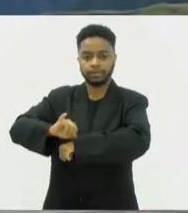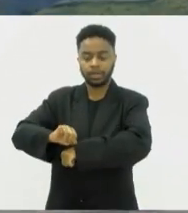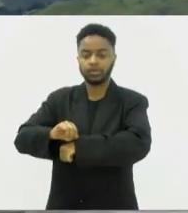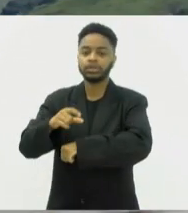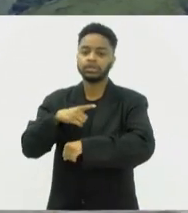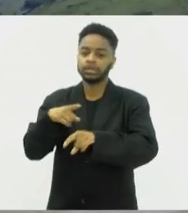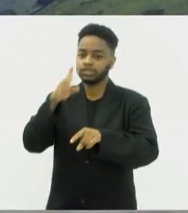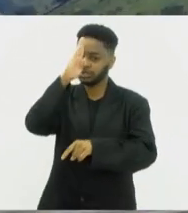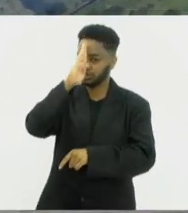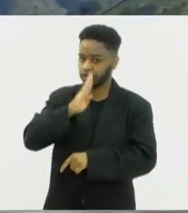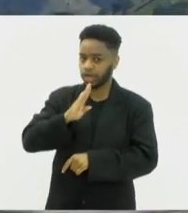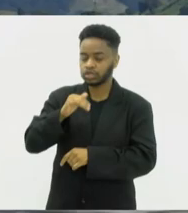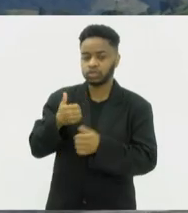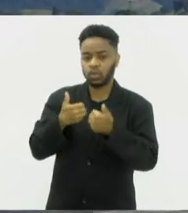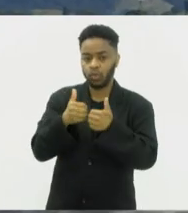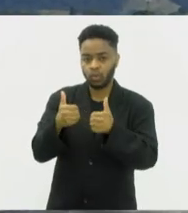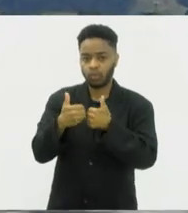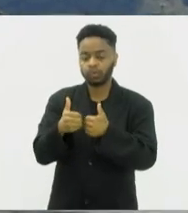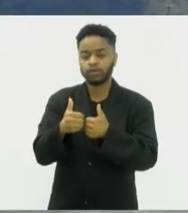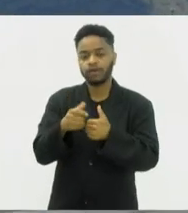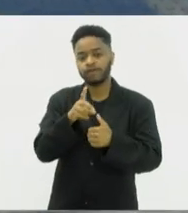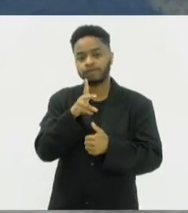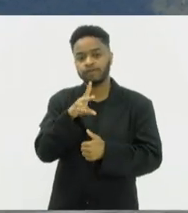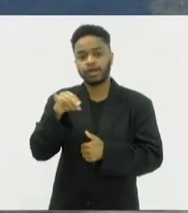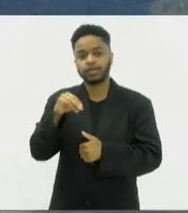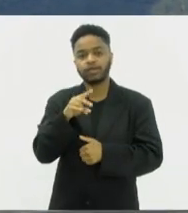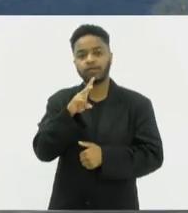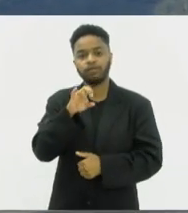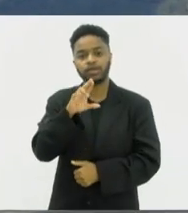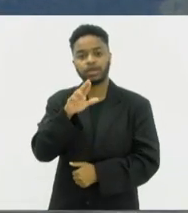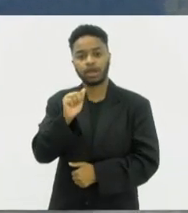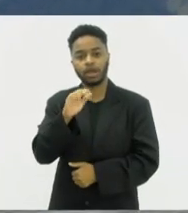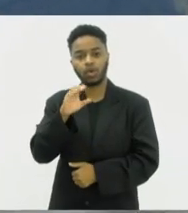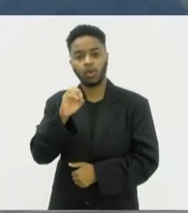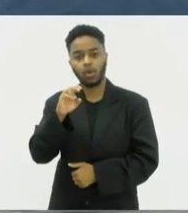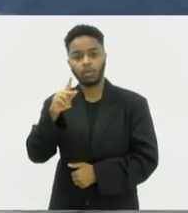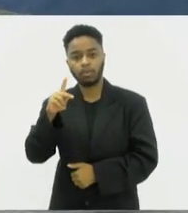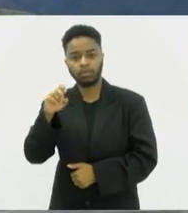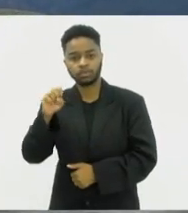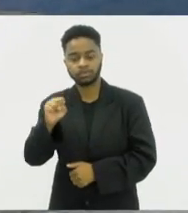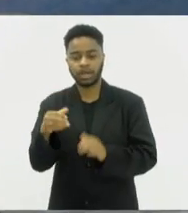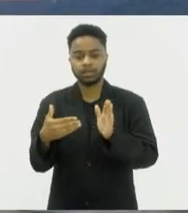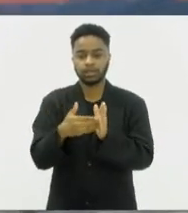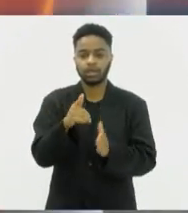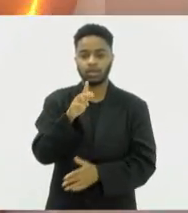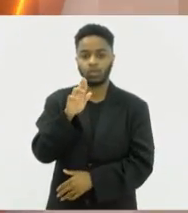companhia aérea, sairá do aeroporto de Viracopos, com destino ao aeroporto de Guarulhos, em São Paulo.